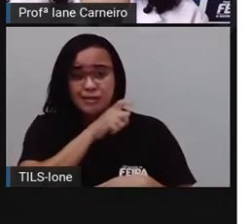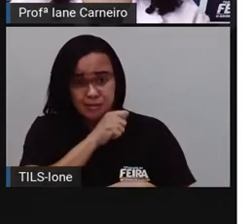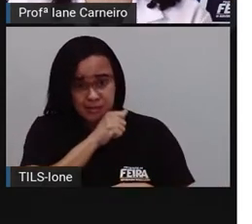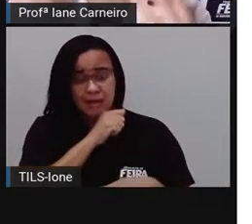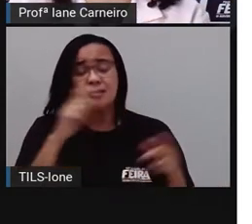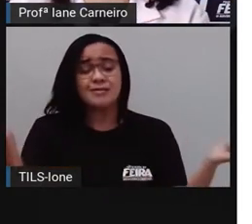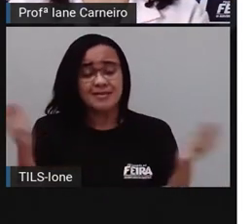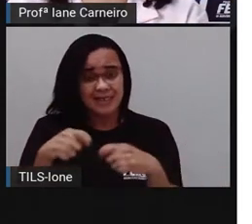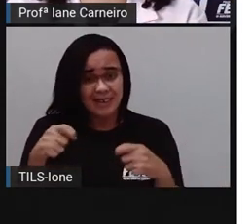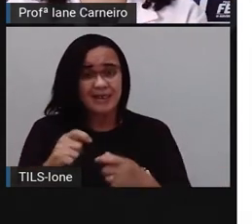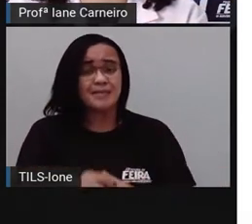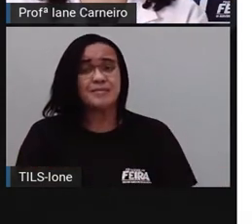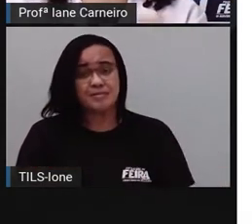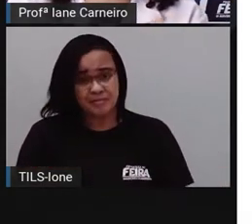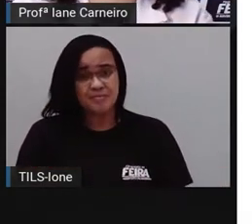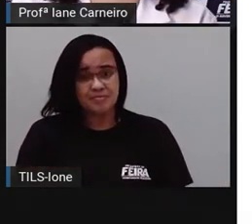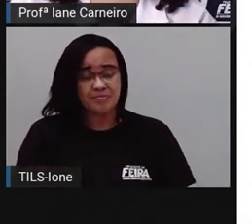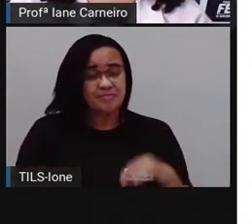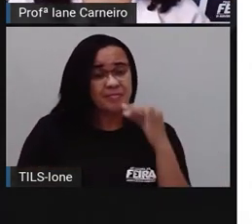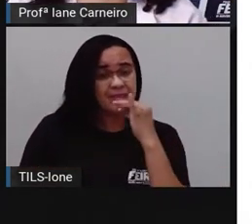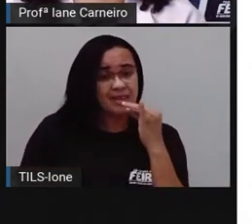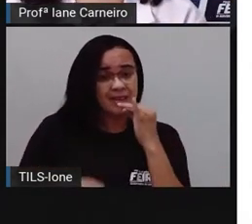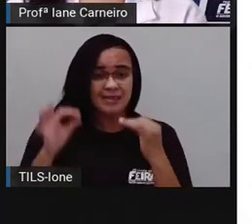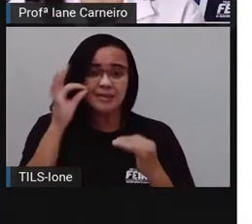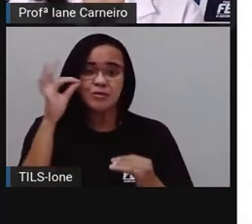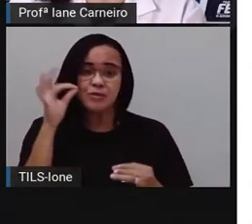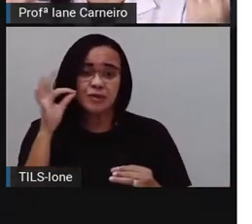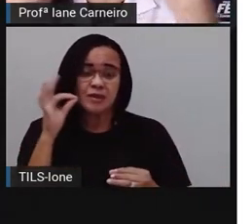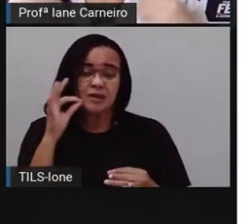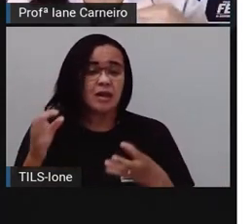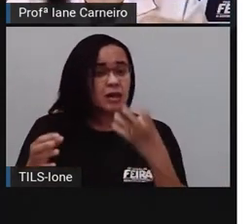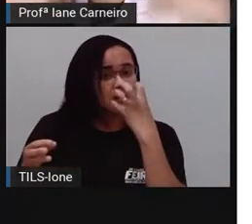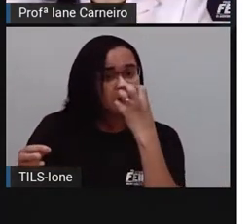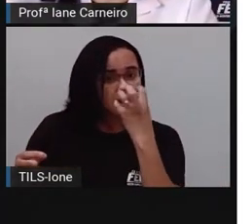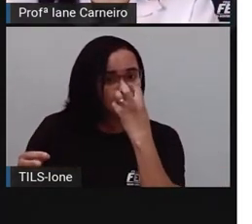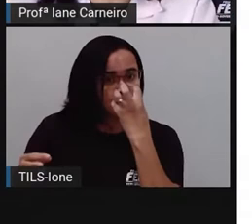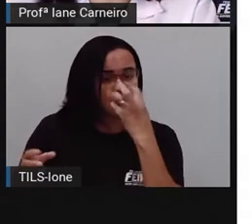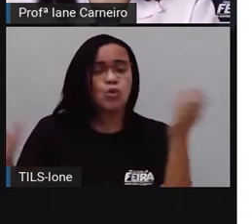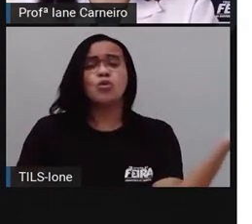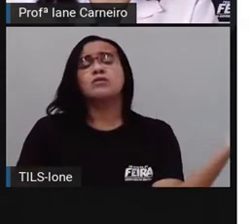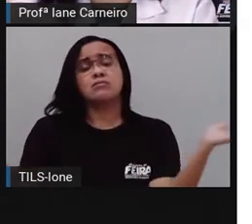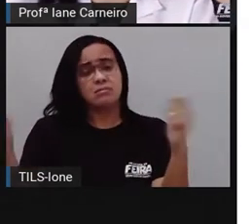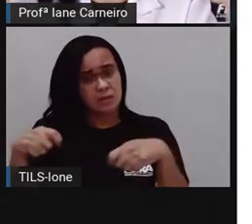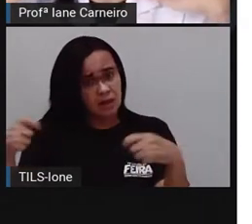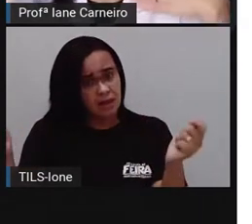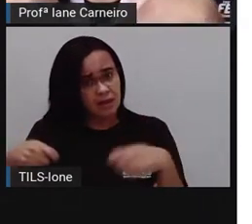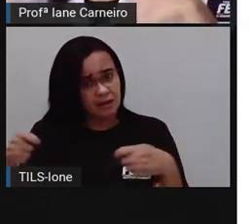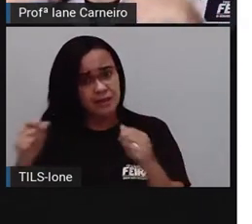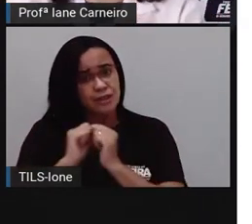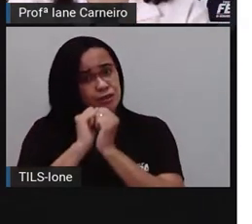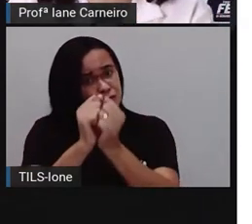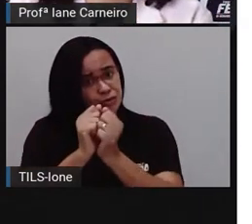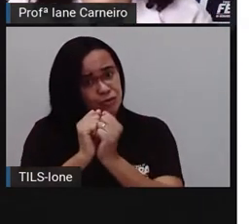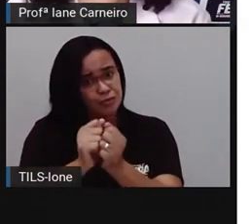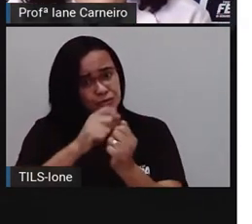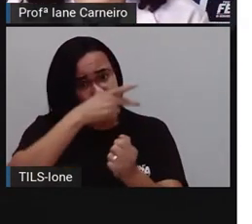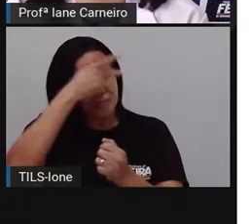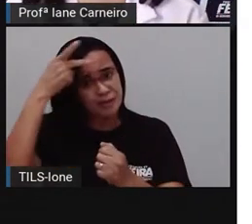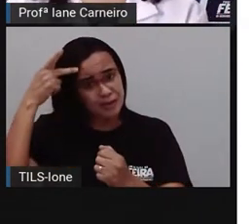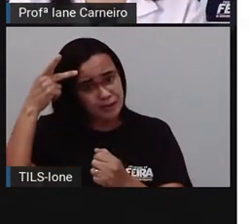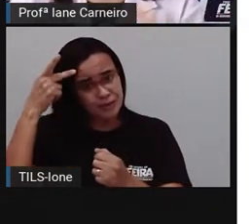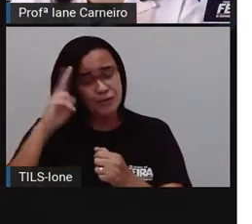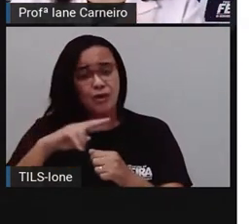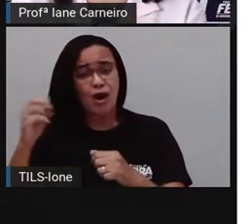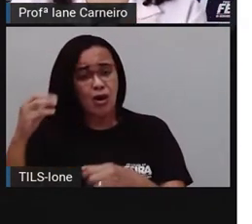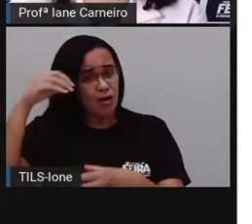vivemos. Como, por exemplo, o gato, o cachorro, conseguem viver fora da natureza, Eles conseguem viver dentro de nossa casa,